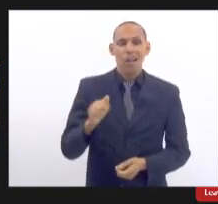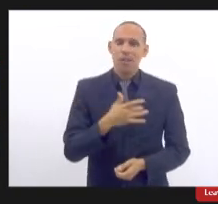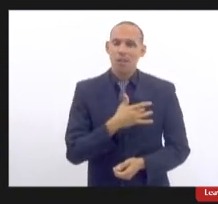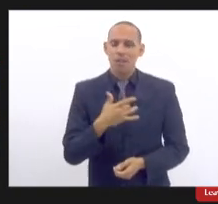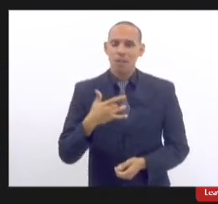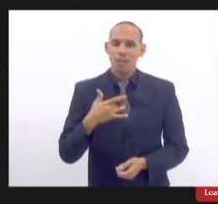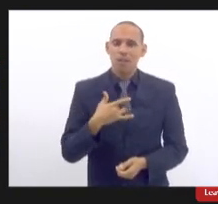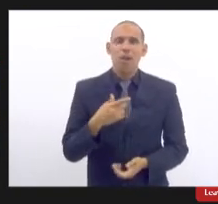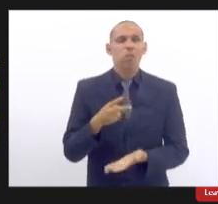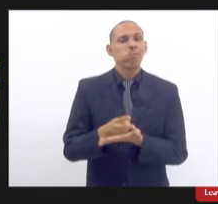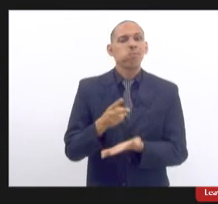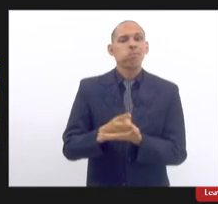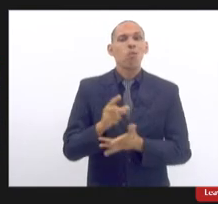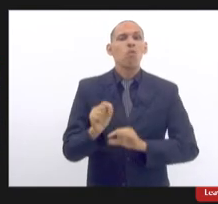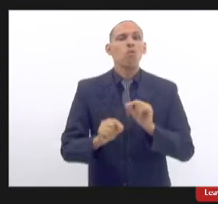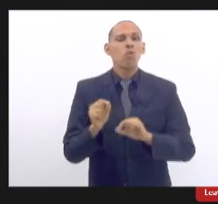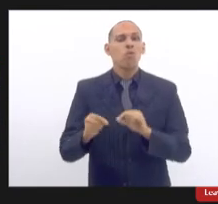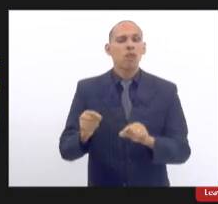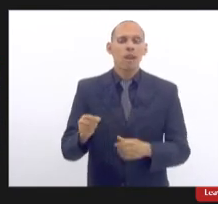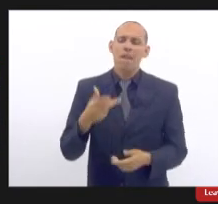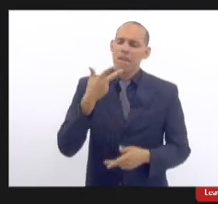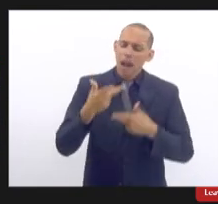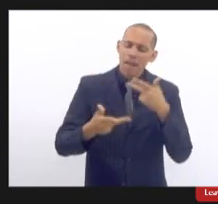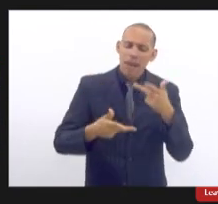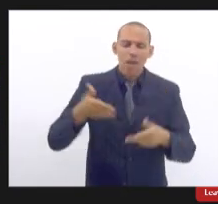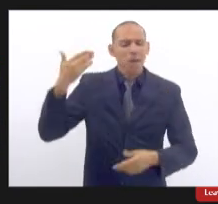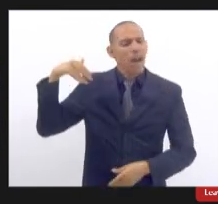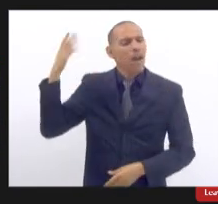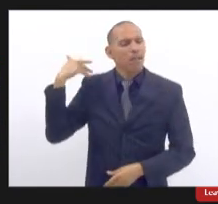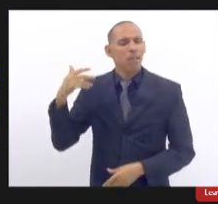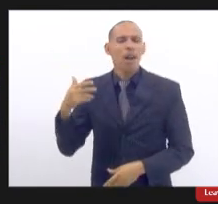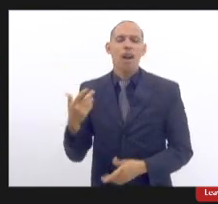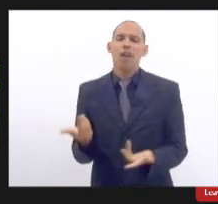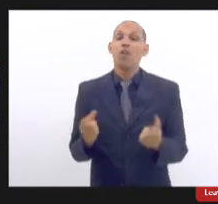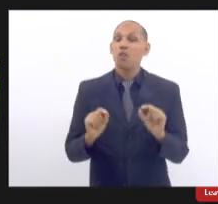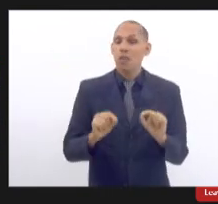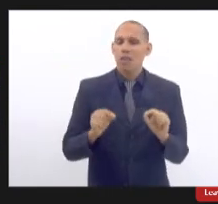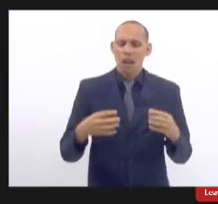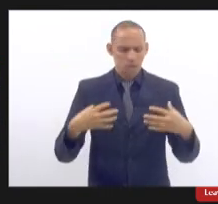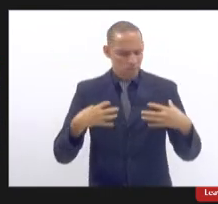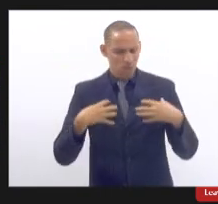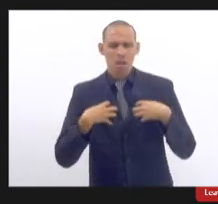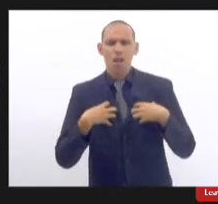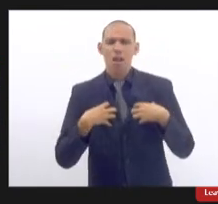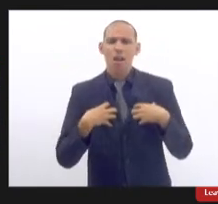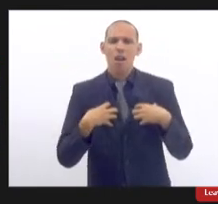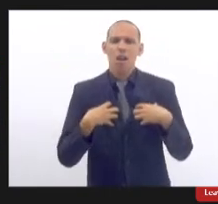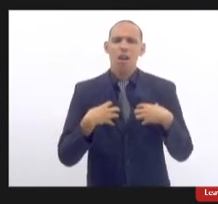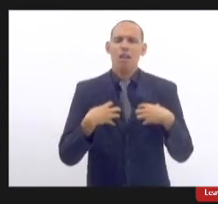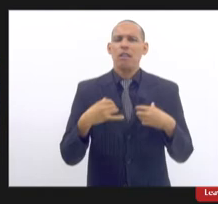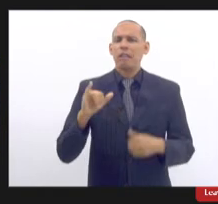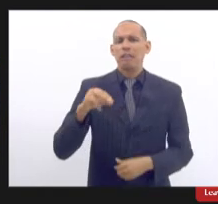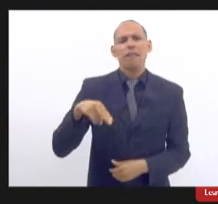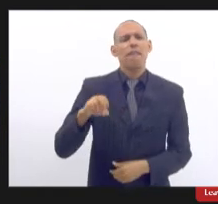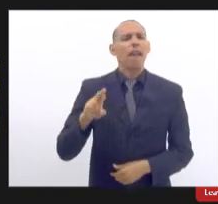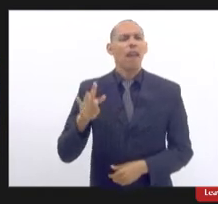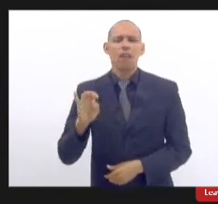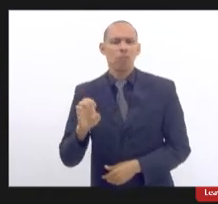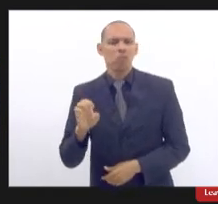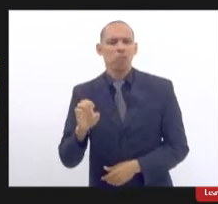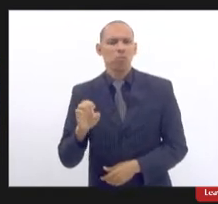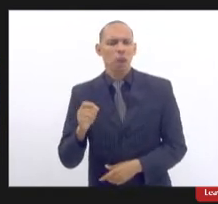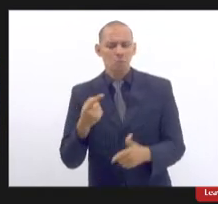continuem com o discurso que nos foi vendido lá no passado que o silicone era inerte inossensivo